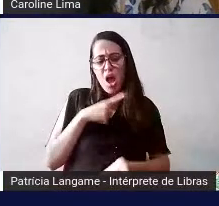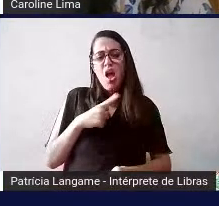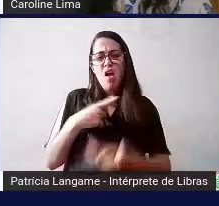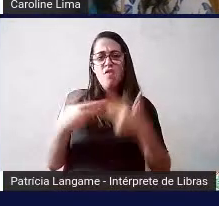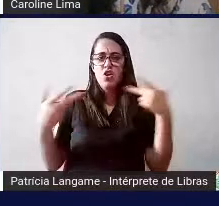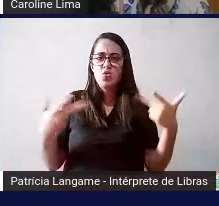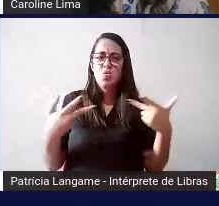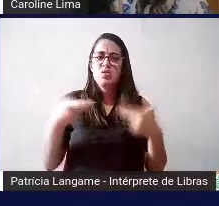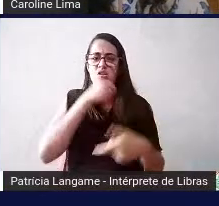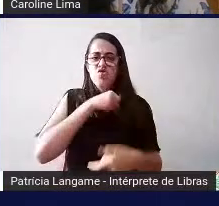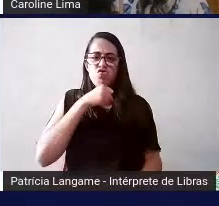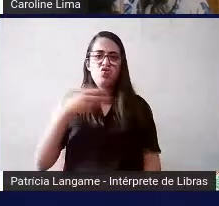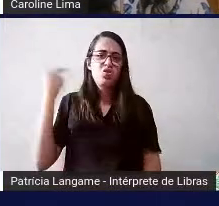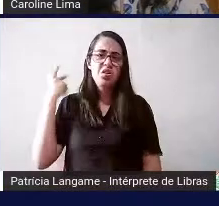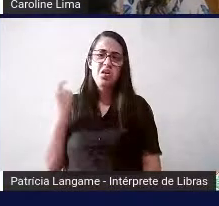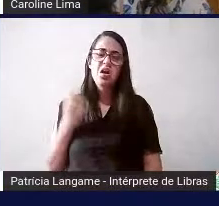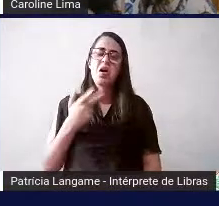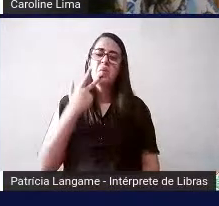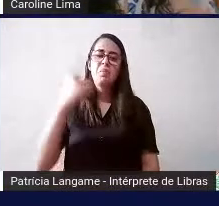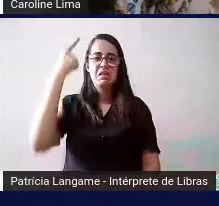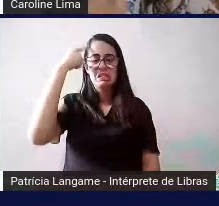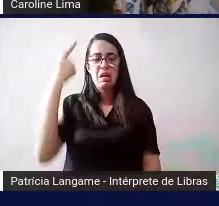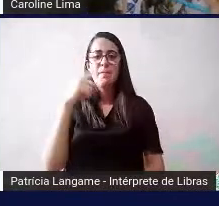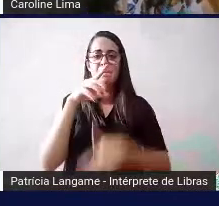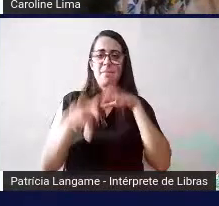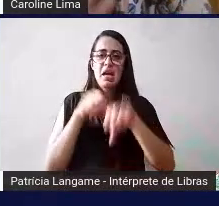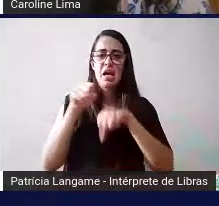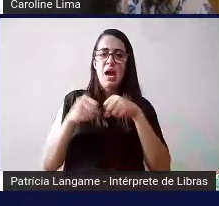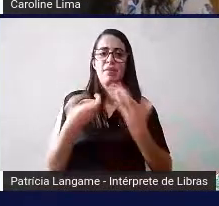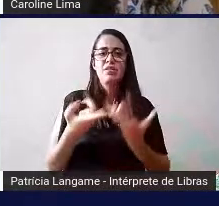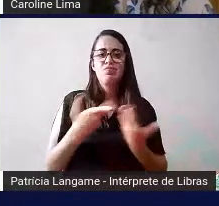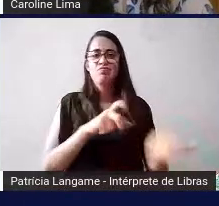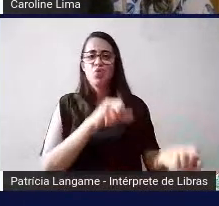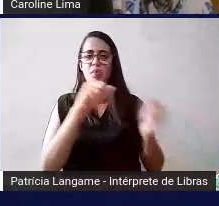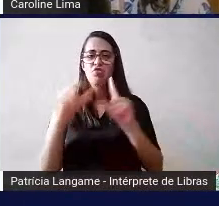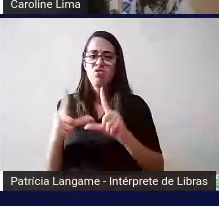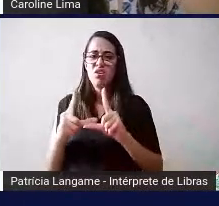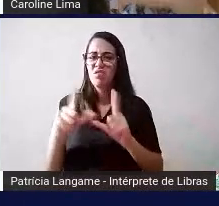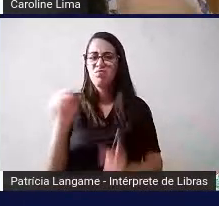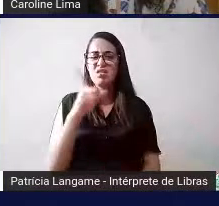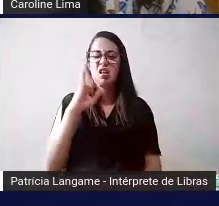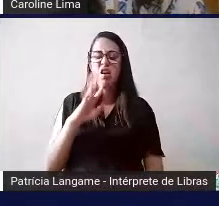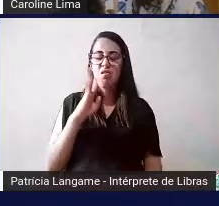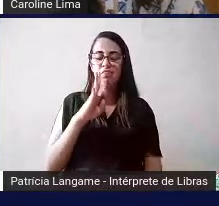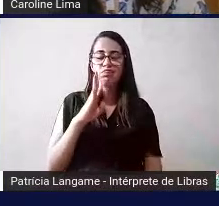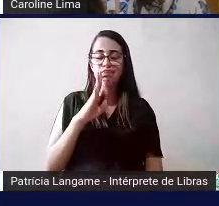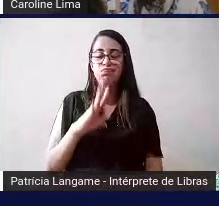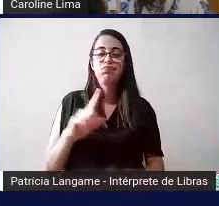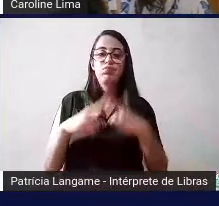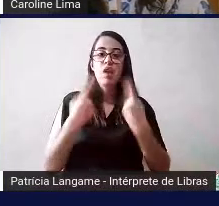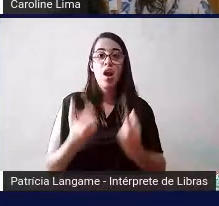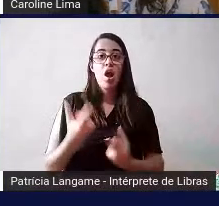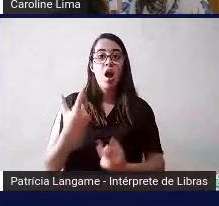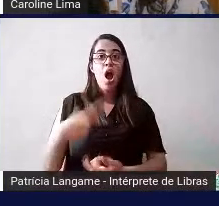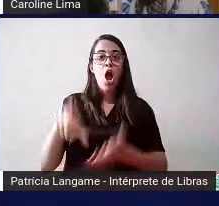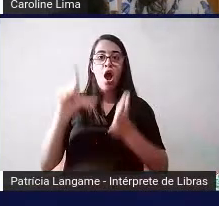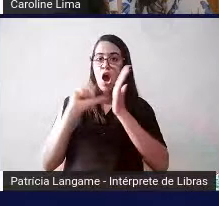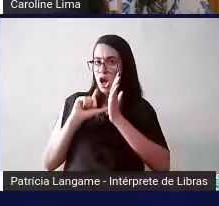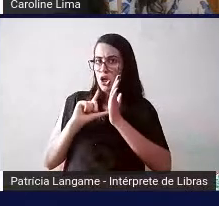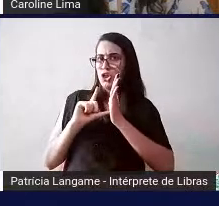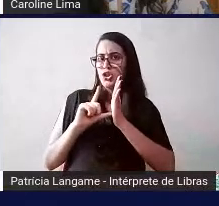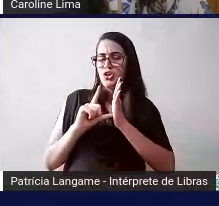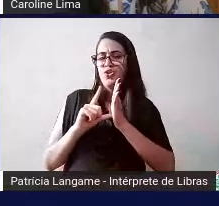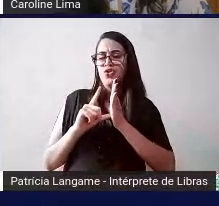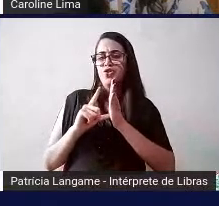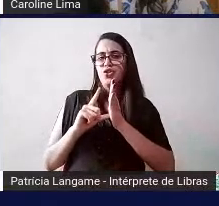que eu até pensei em trazer pra cá mas como eu teria que compartilhar até lá não seria legal mas as coisas anteriores a esse